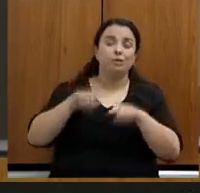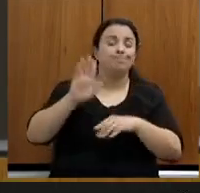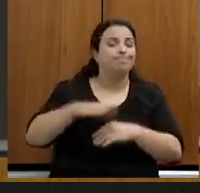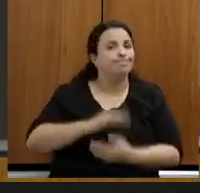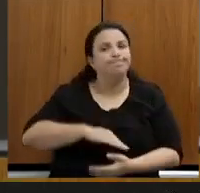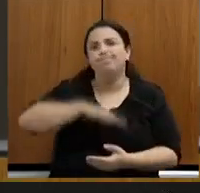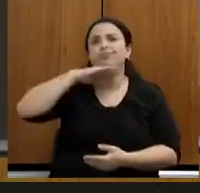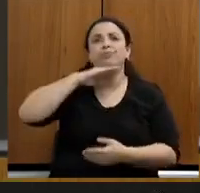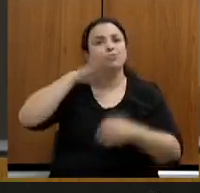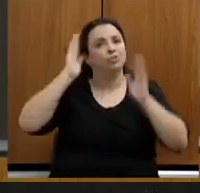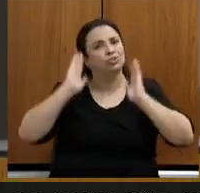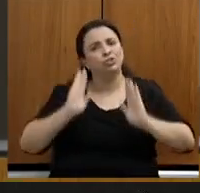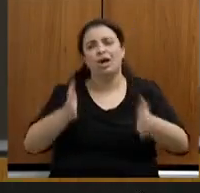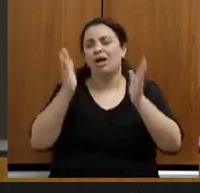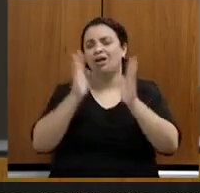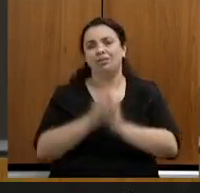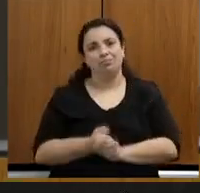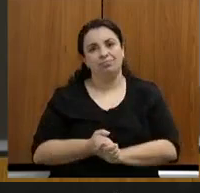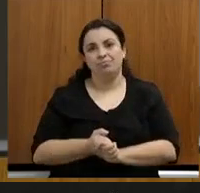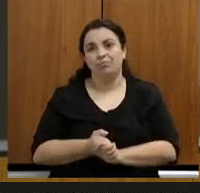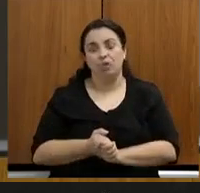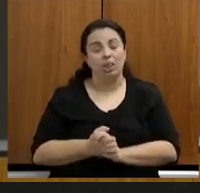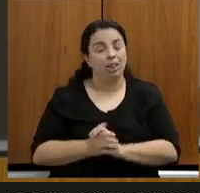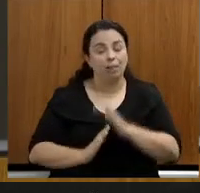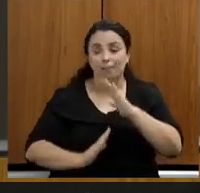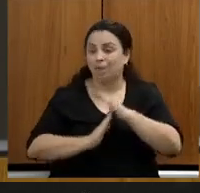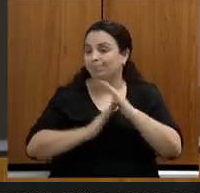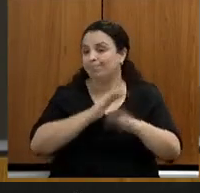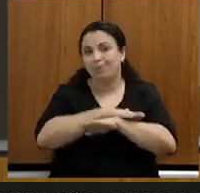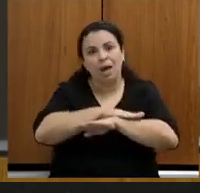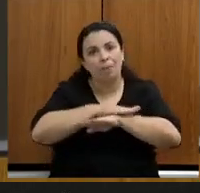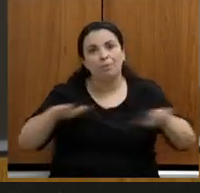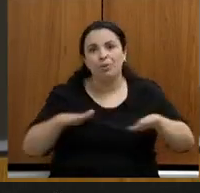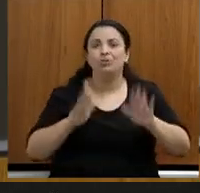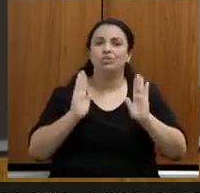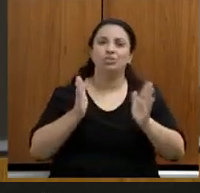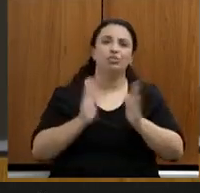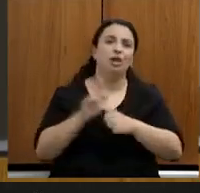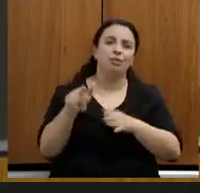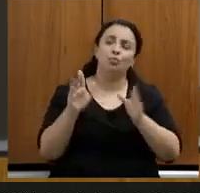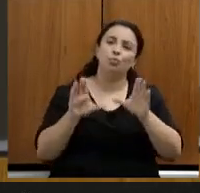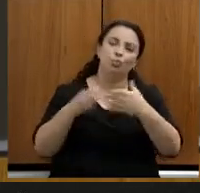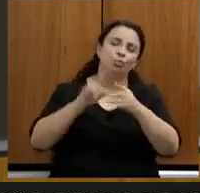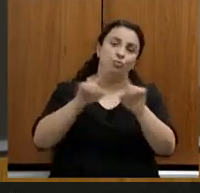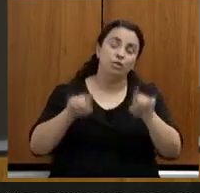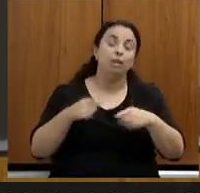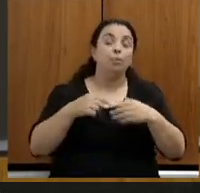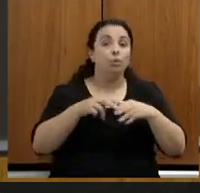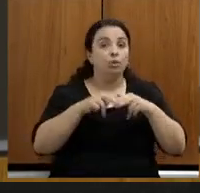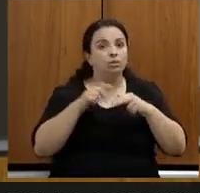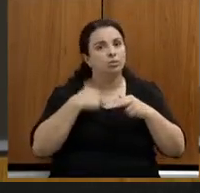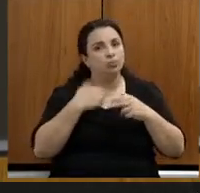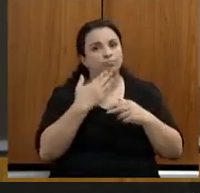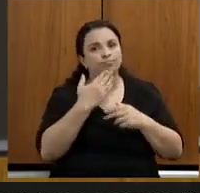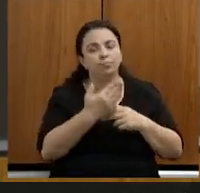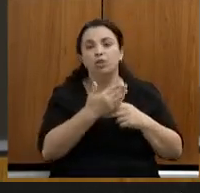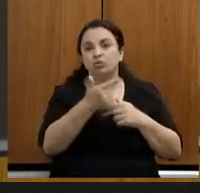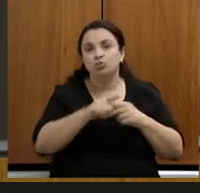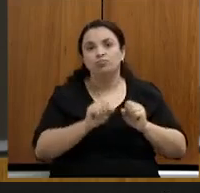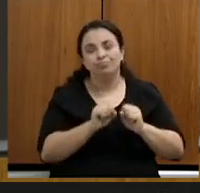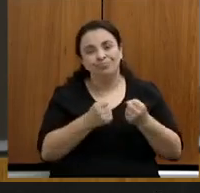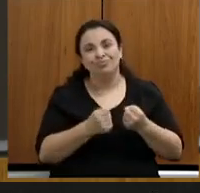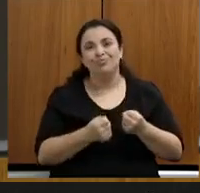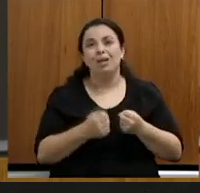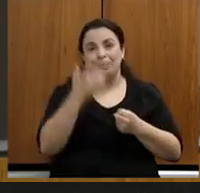já passaram... Os limites aí já foram todos suportados pela categoria. Então, eu vou reforçar, eu sou conhecida aqui na